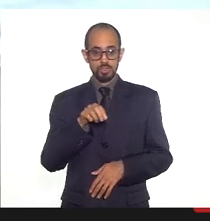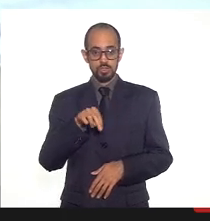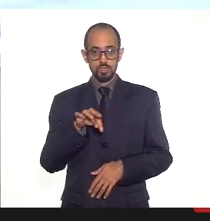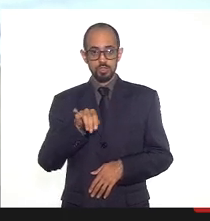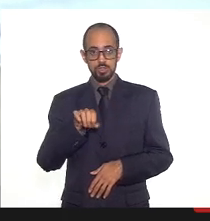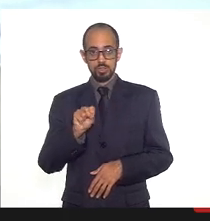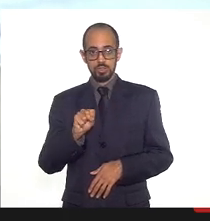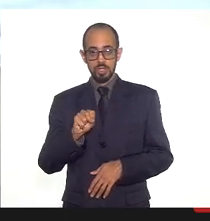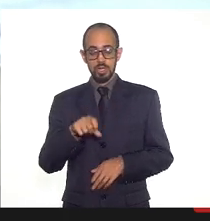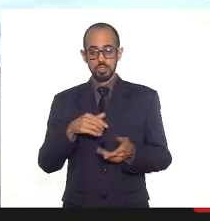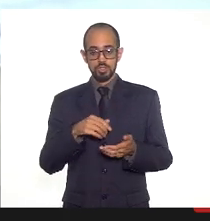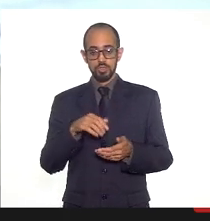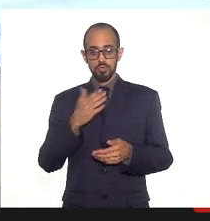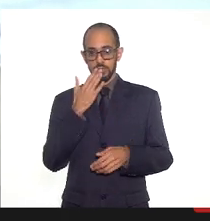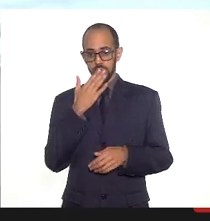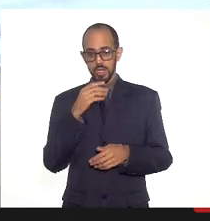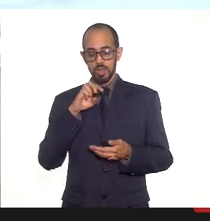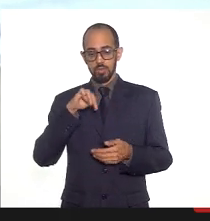fevereiro e março.